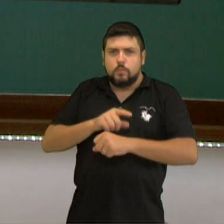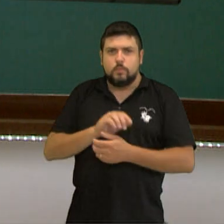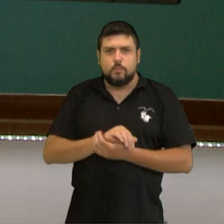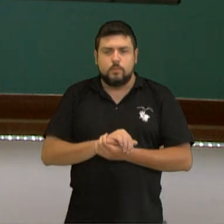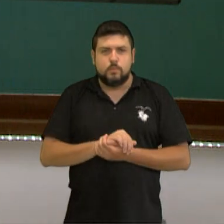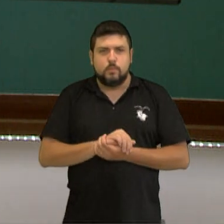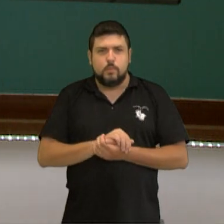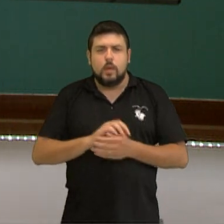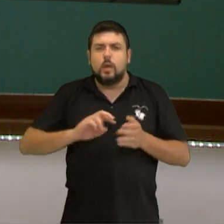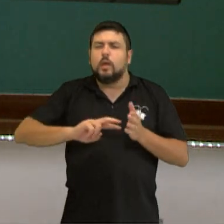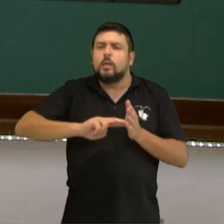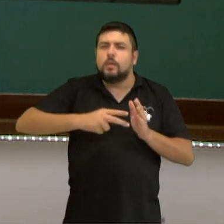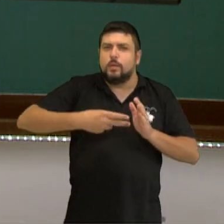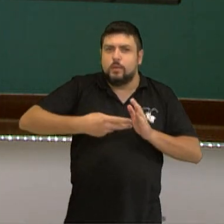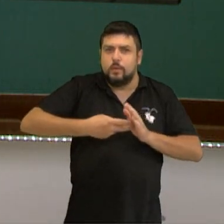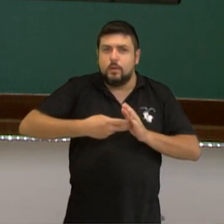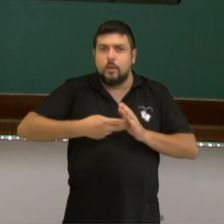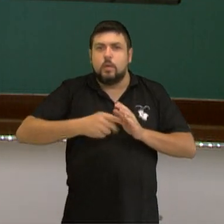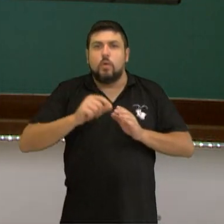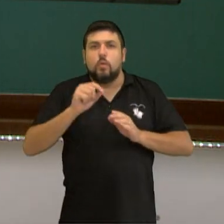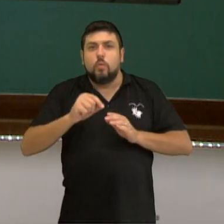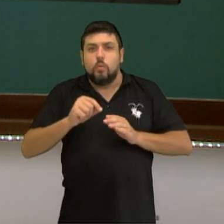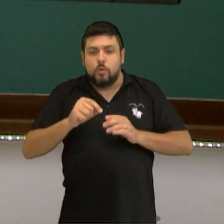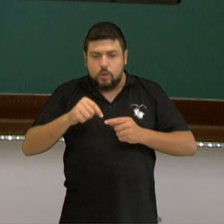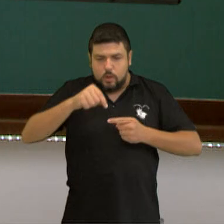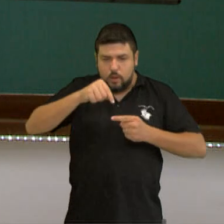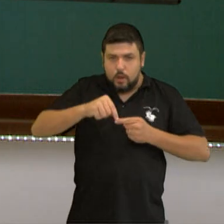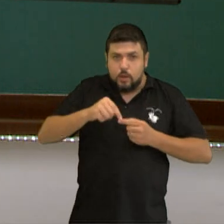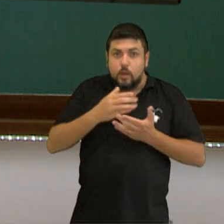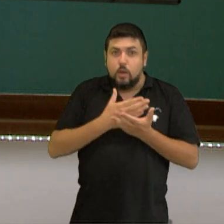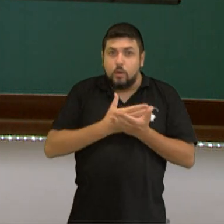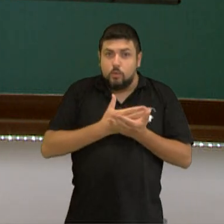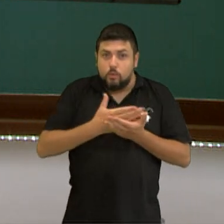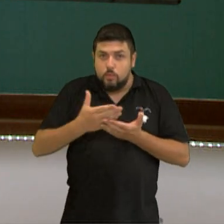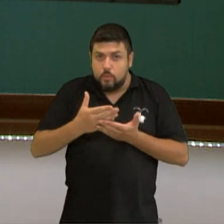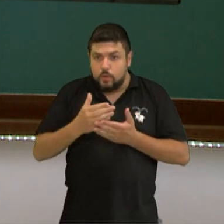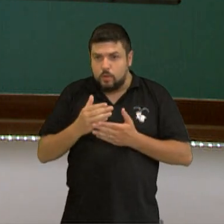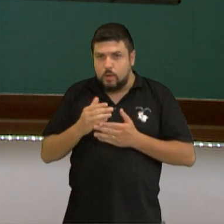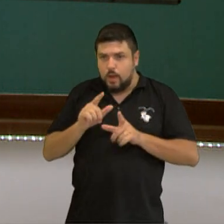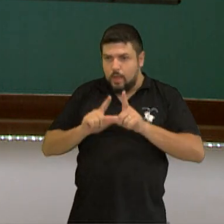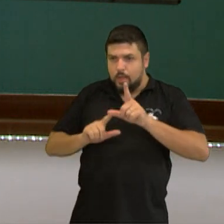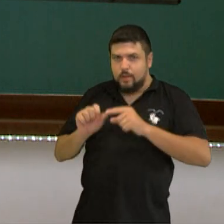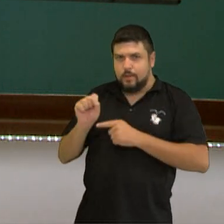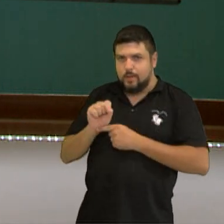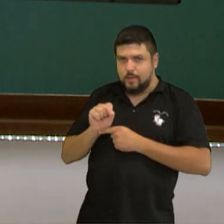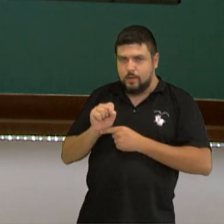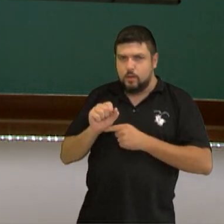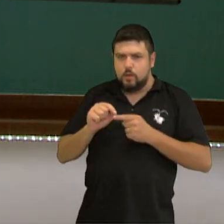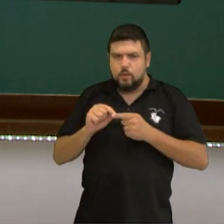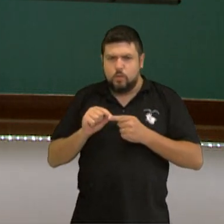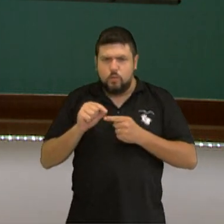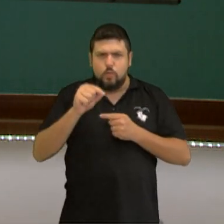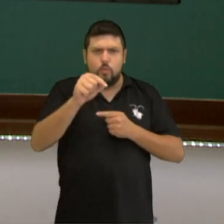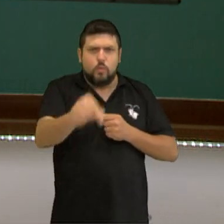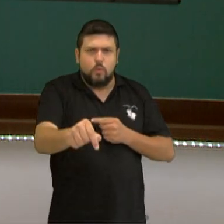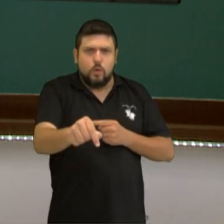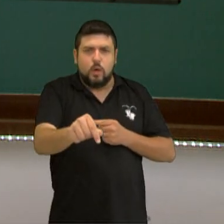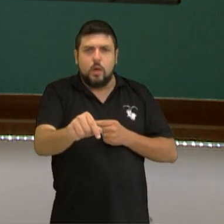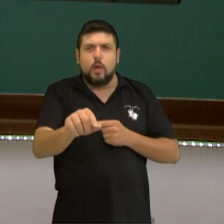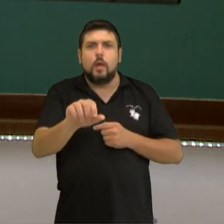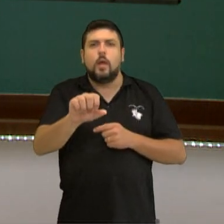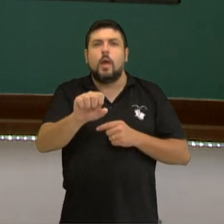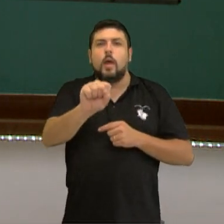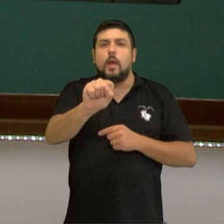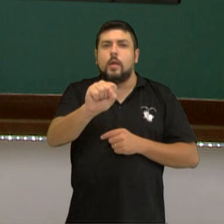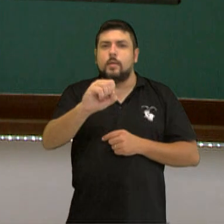dizendo, pela diferença entre a posição inicial, que é o S, e a posição inicial, S, O, em função do intervalo de